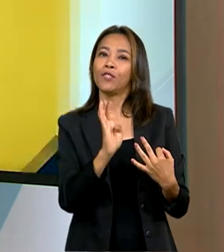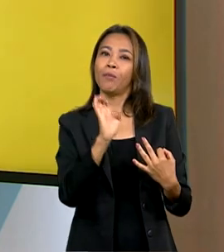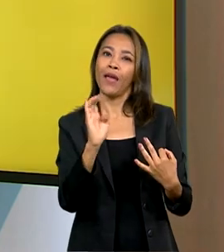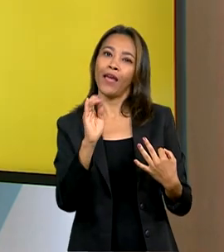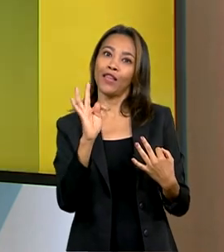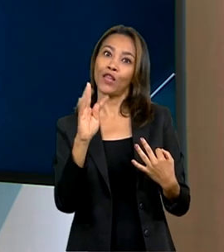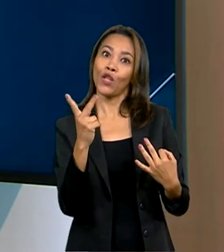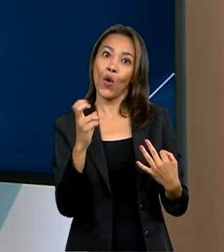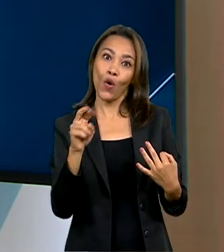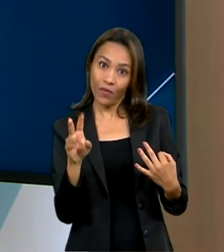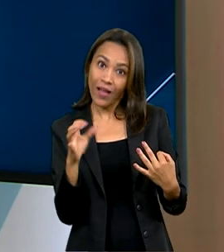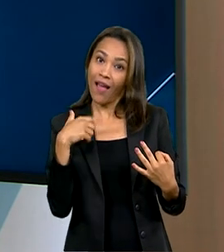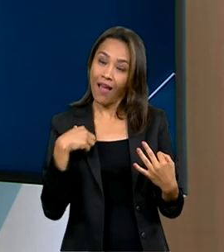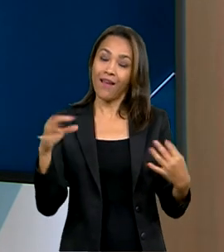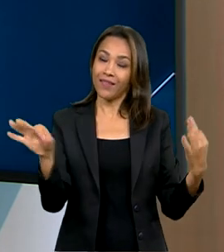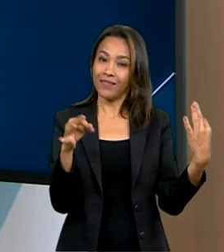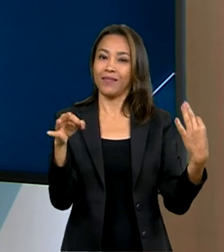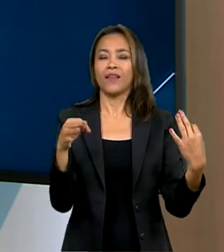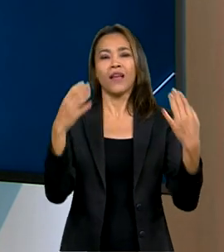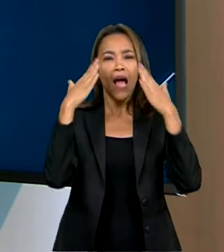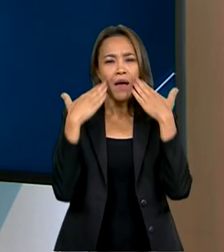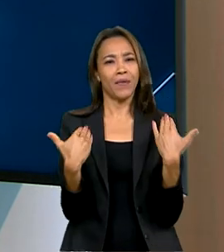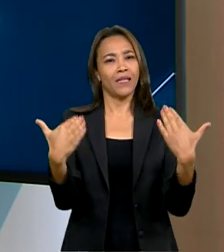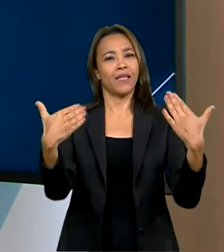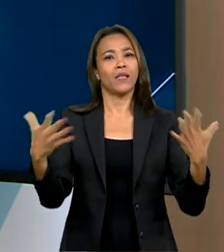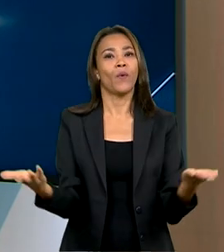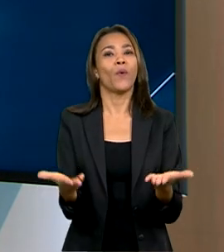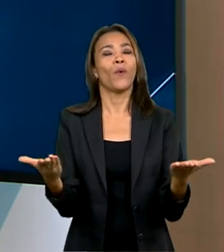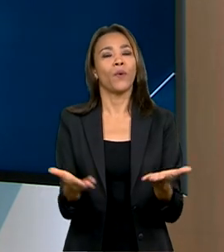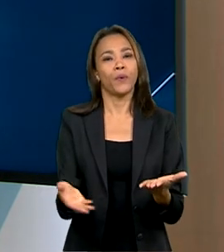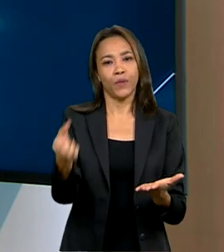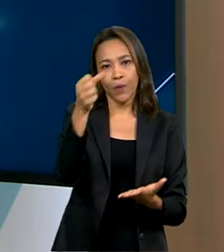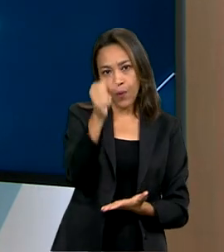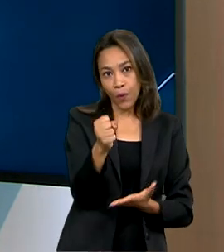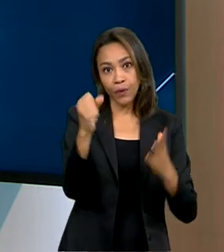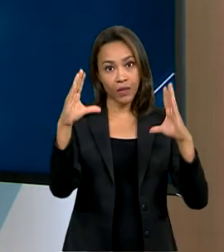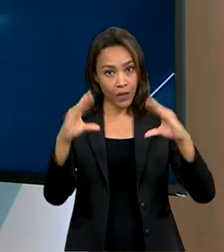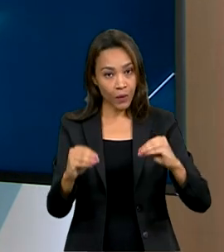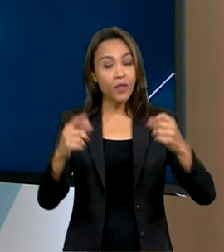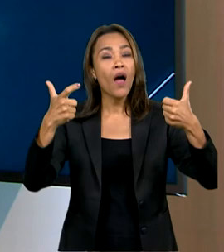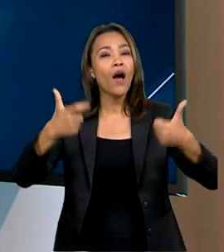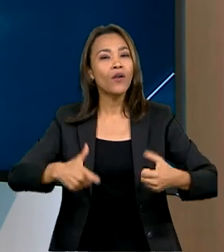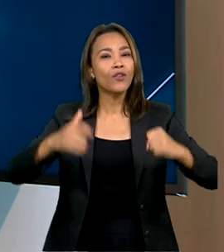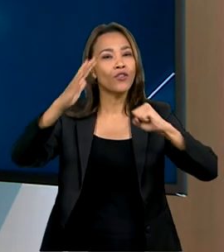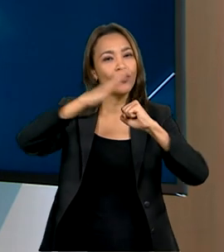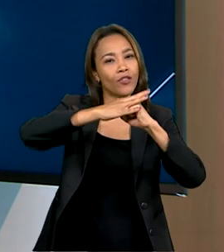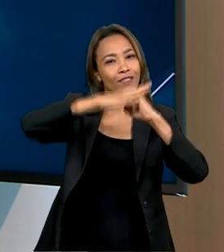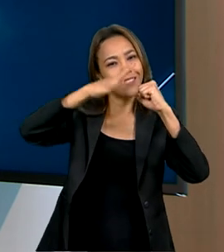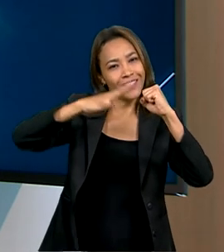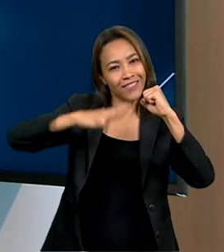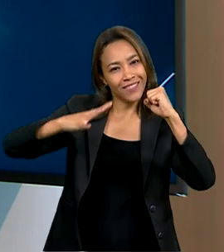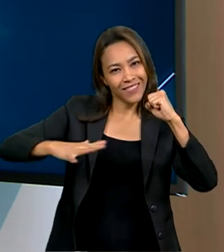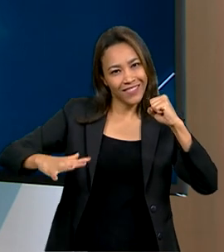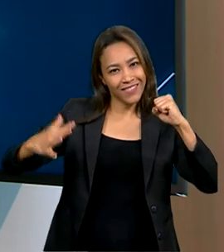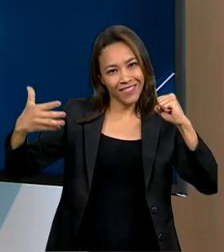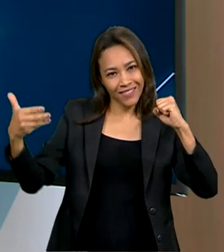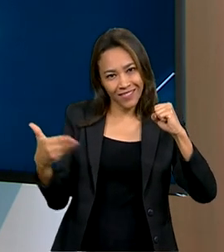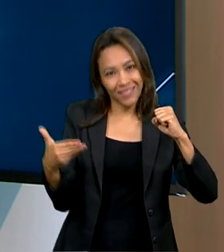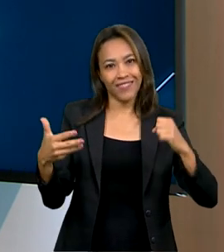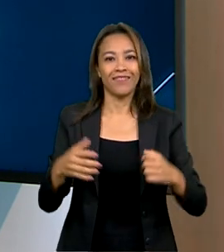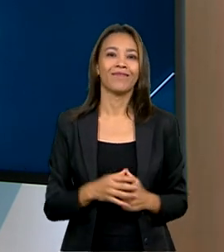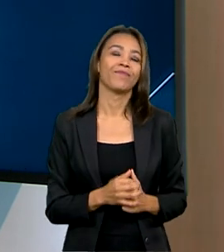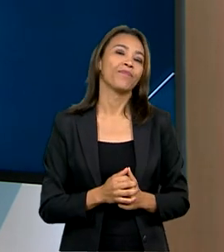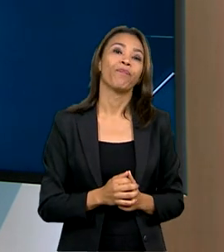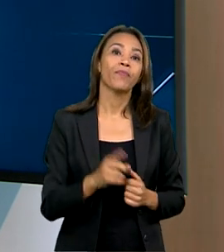temporada 2023. O espetáculo será hoje, às 8 da noite, no Teatro Plínio Marcos, no Eixo Cultural Ibero